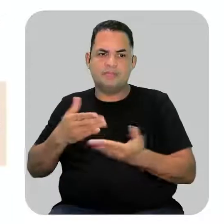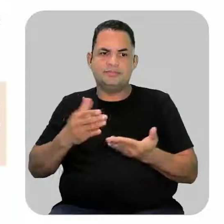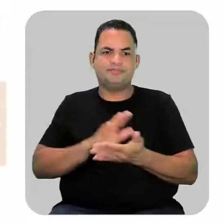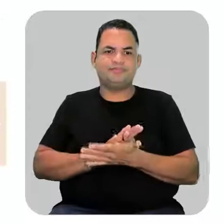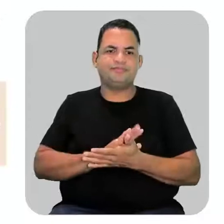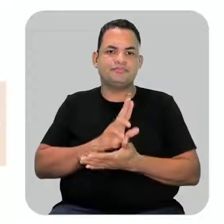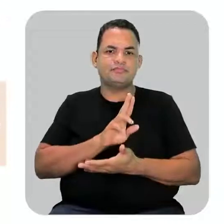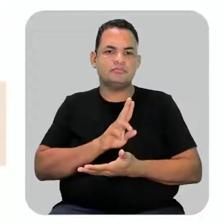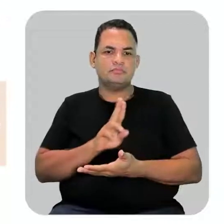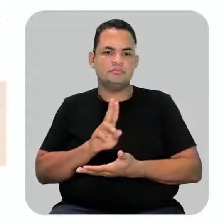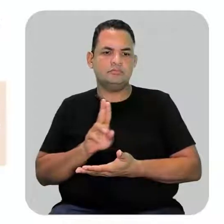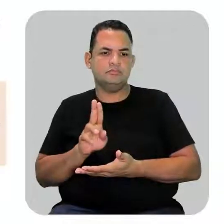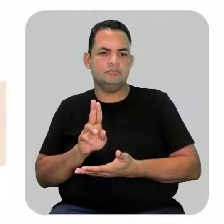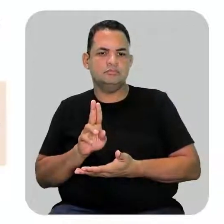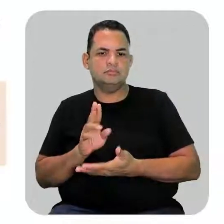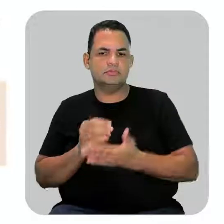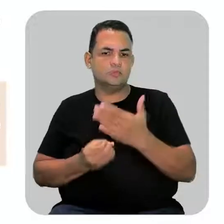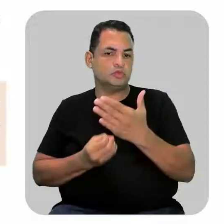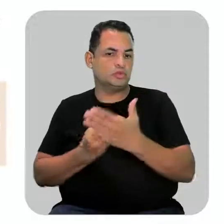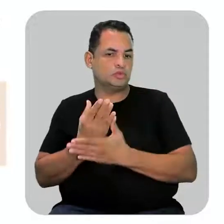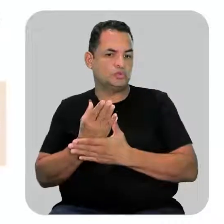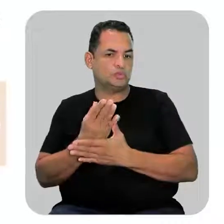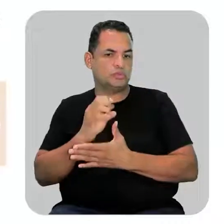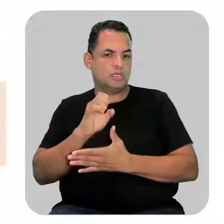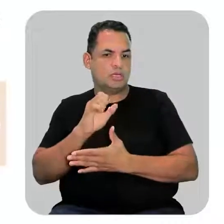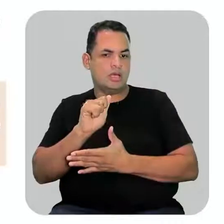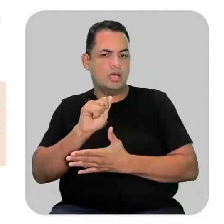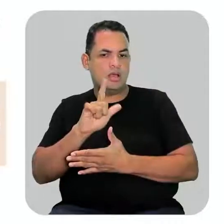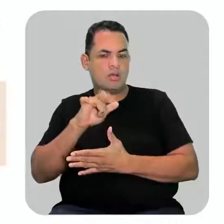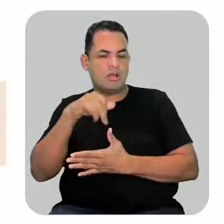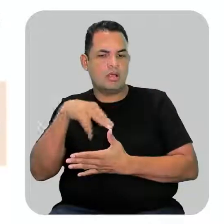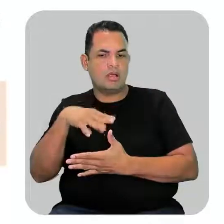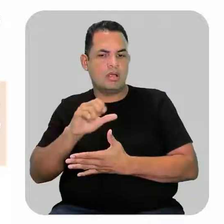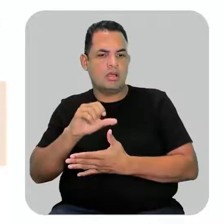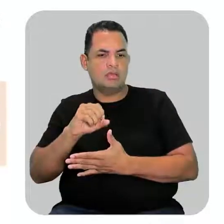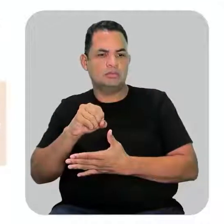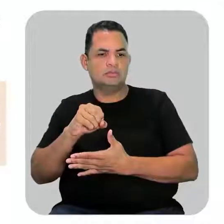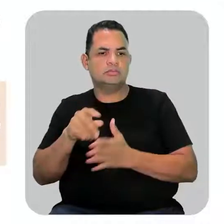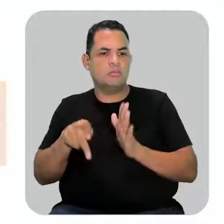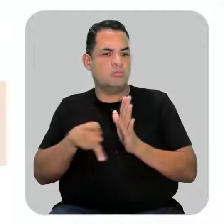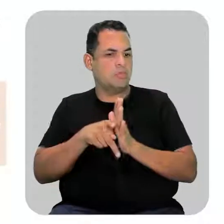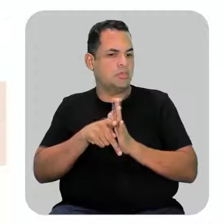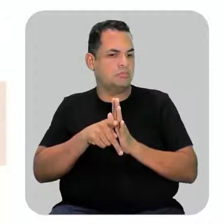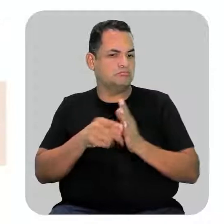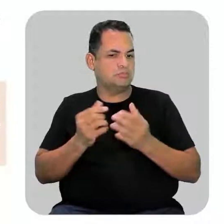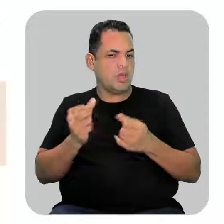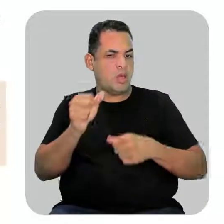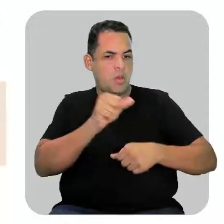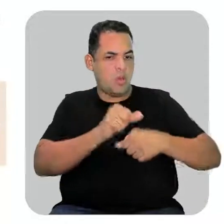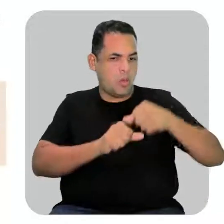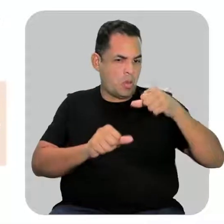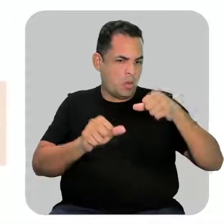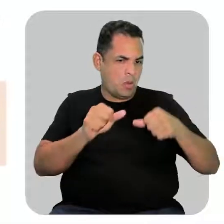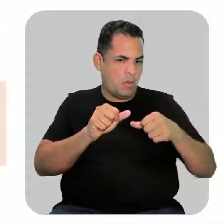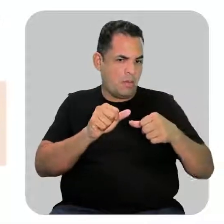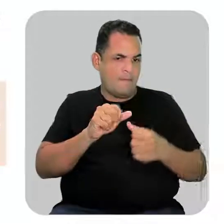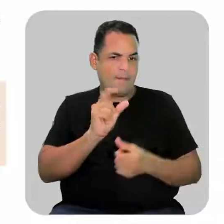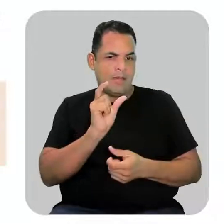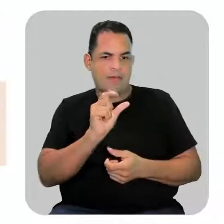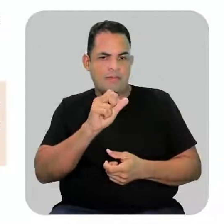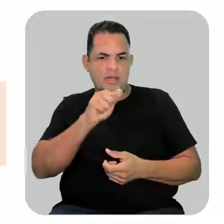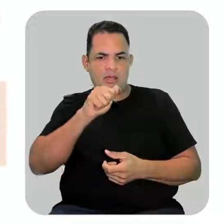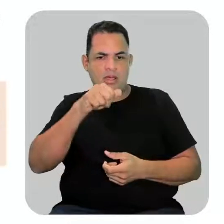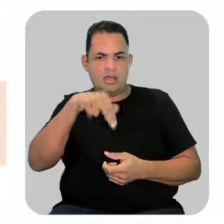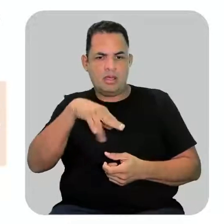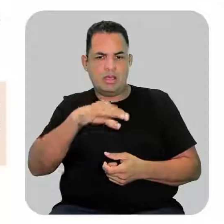Seus nomes, eles derivam do alcano correspondente, trocando-se a terminação ano